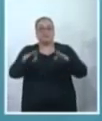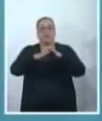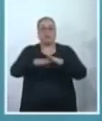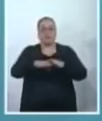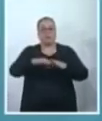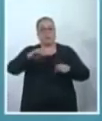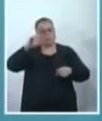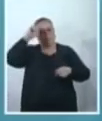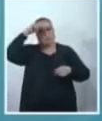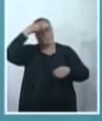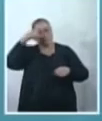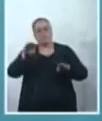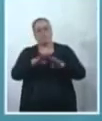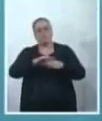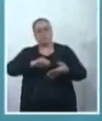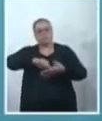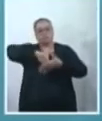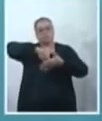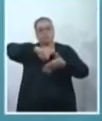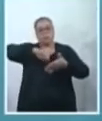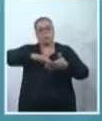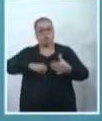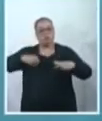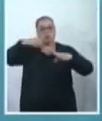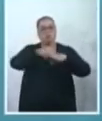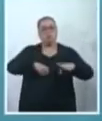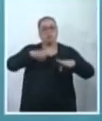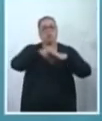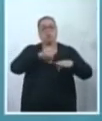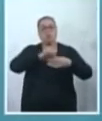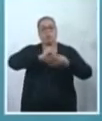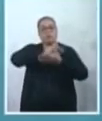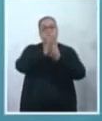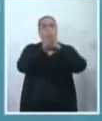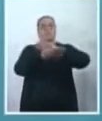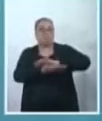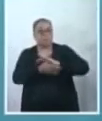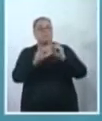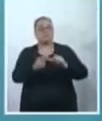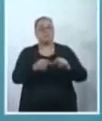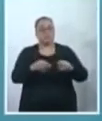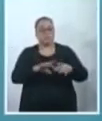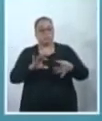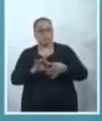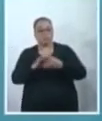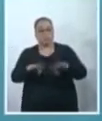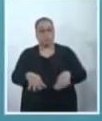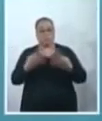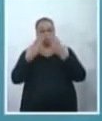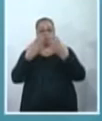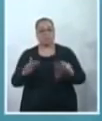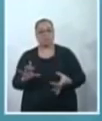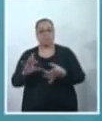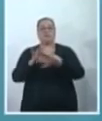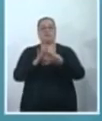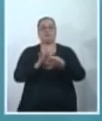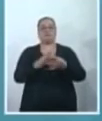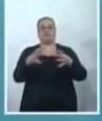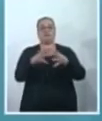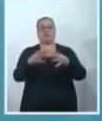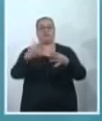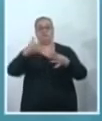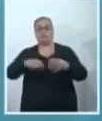racismo no nosso município. Nós vamos fazer ainda duas audiências públicas, em parceria com outras comissões e outros mandatos.